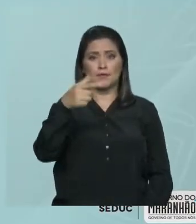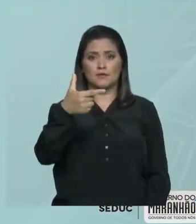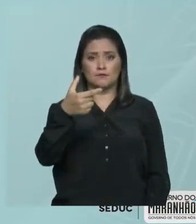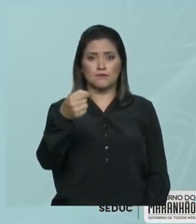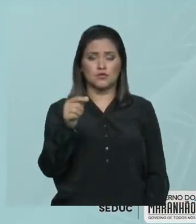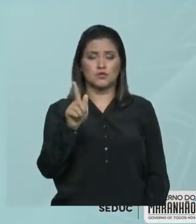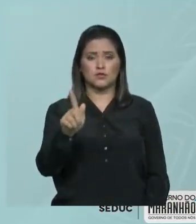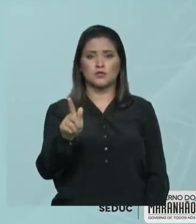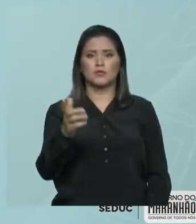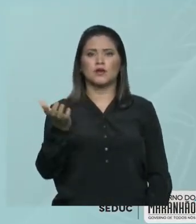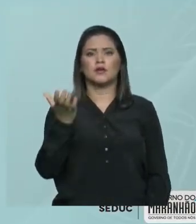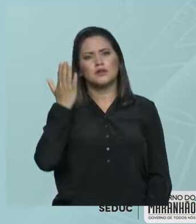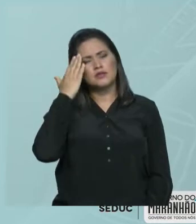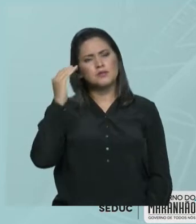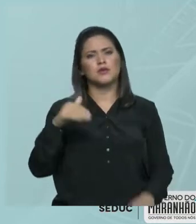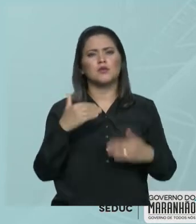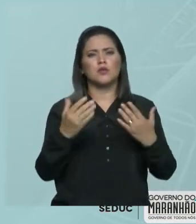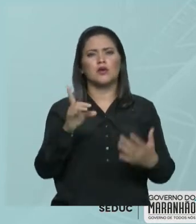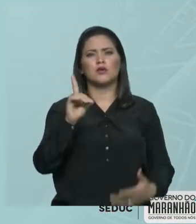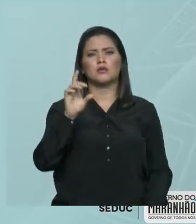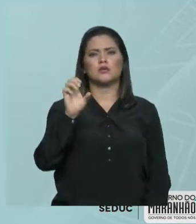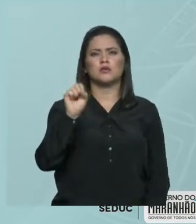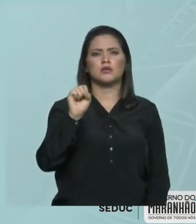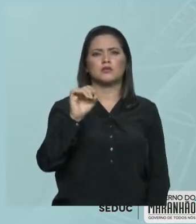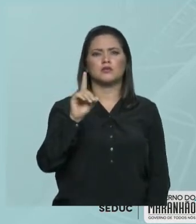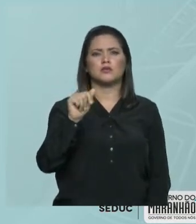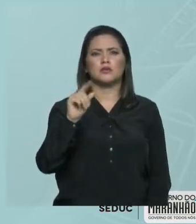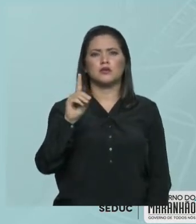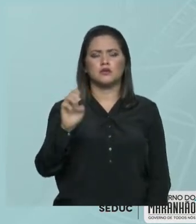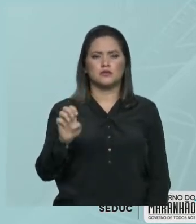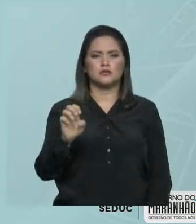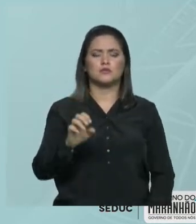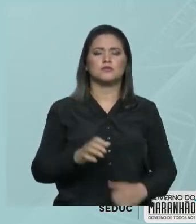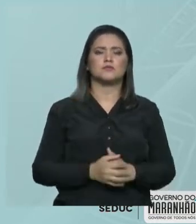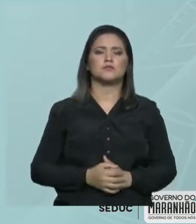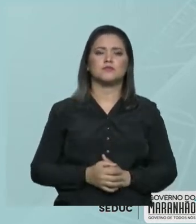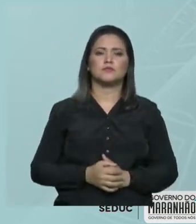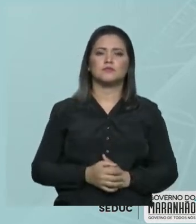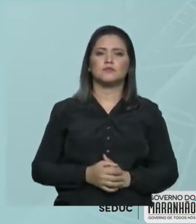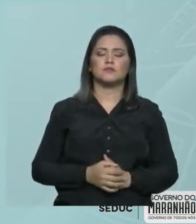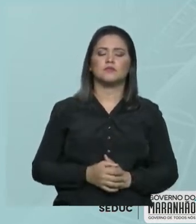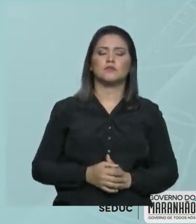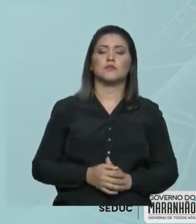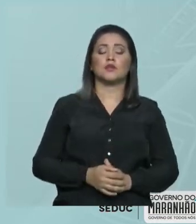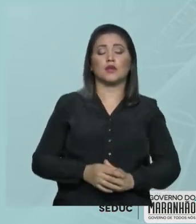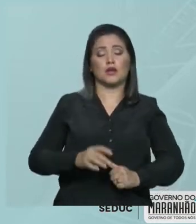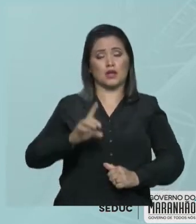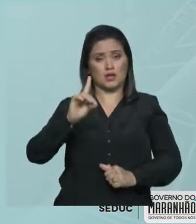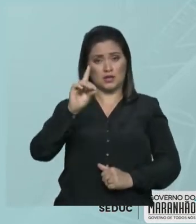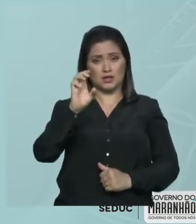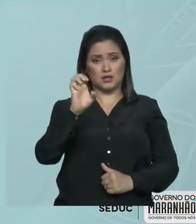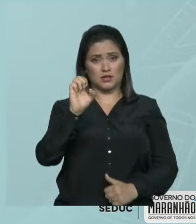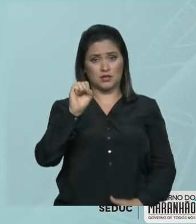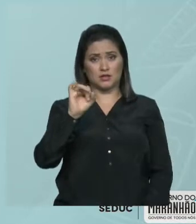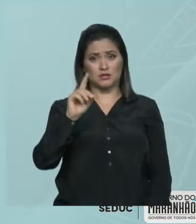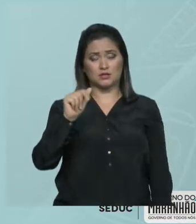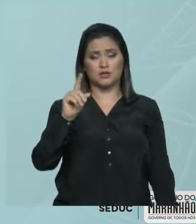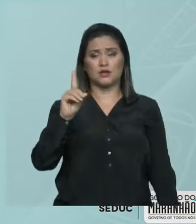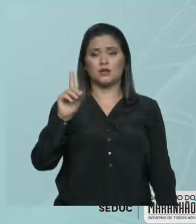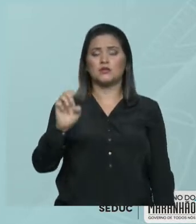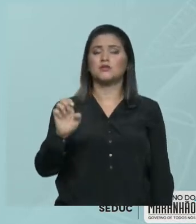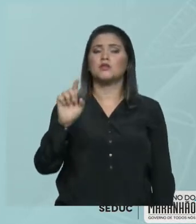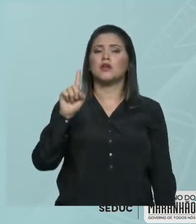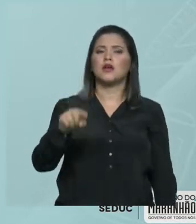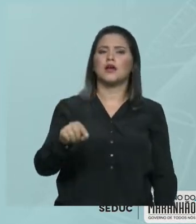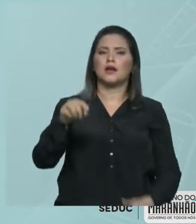densidade da solução. A densidade da solução, tu sabe que é a massa da solução pelo volume dela. A massa ele te deu? Deu quanto